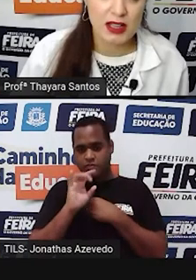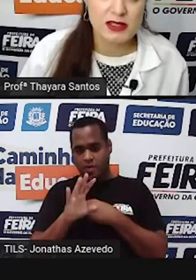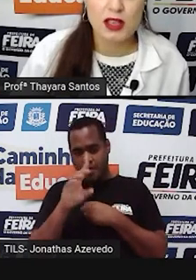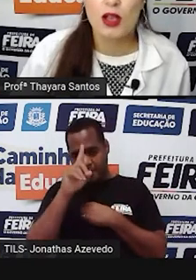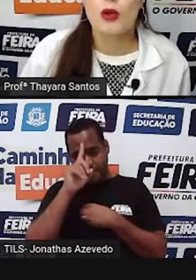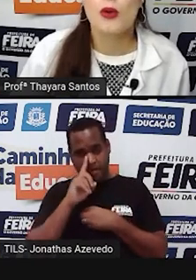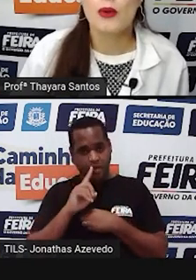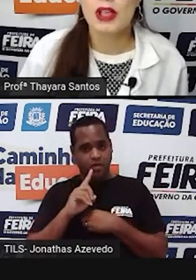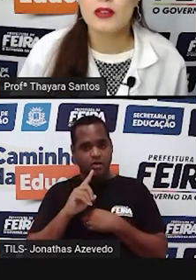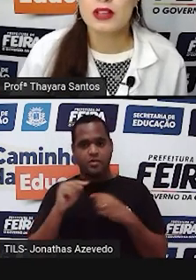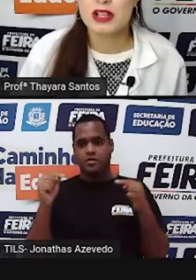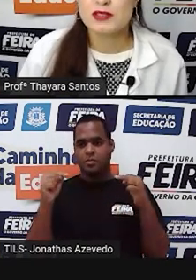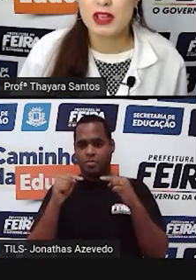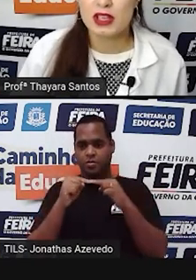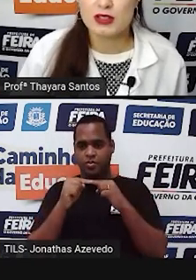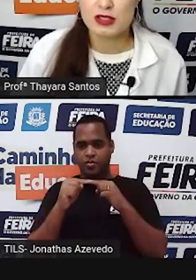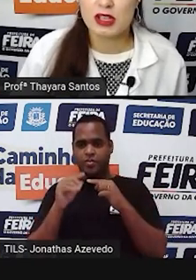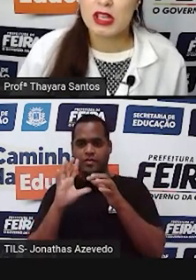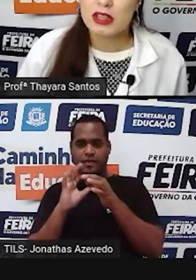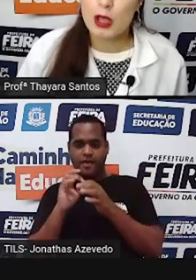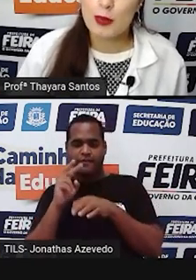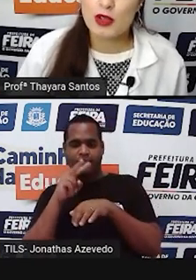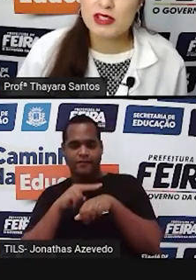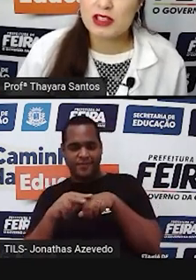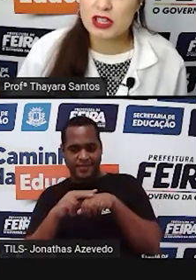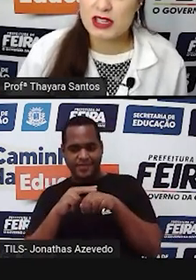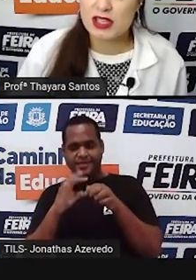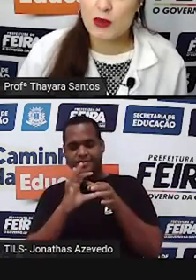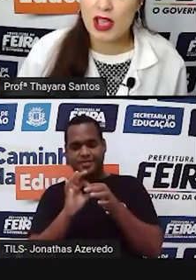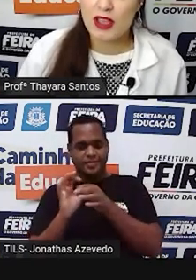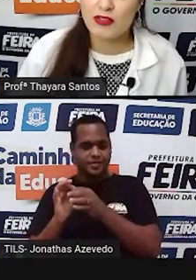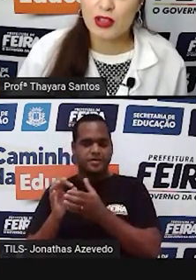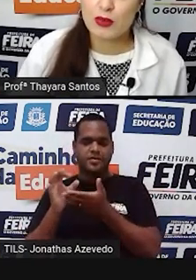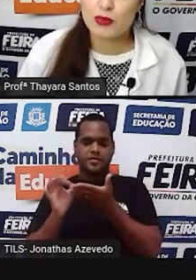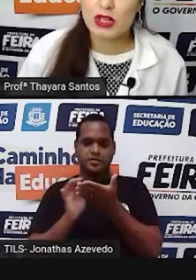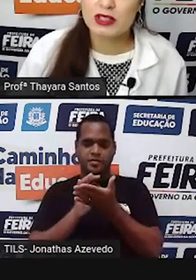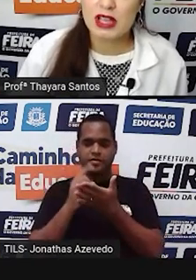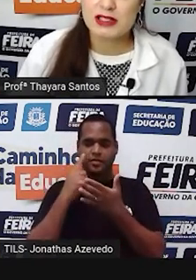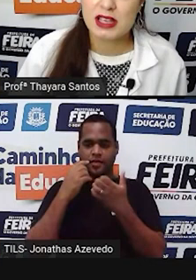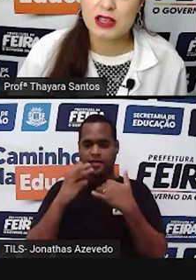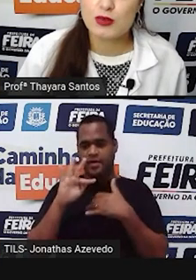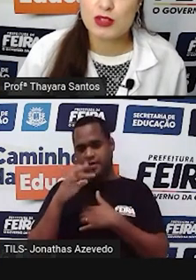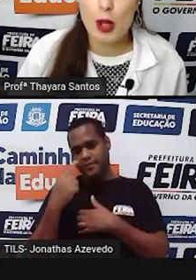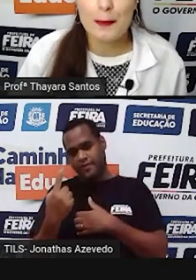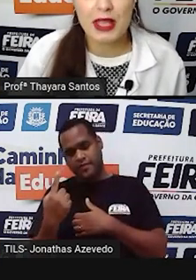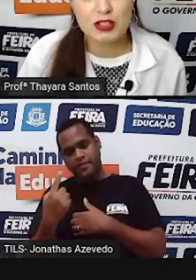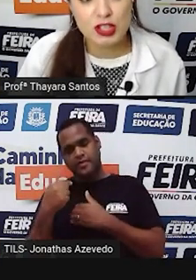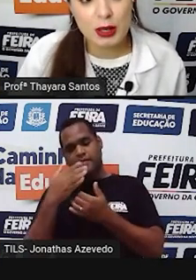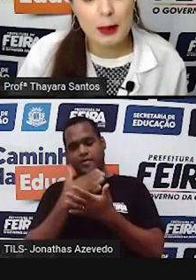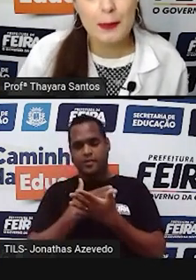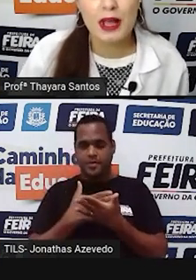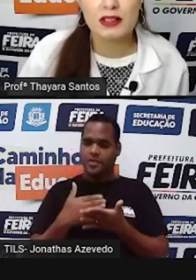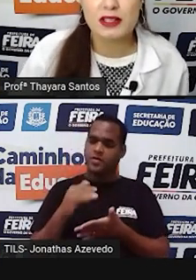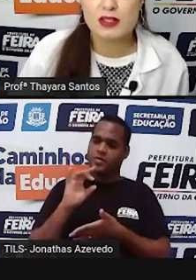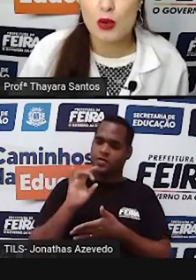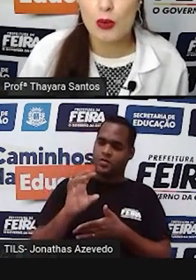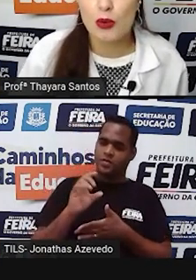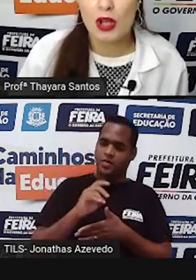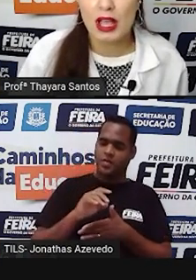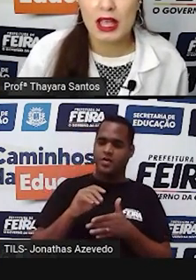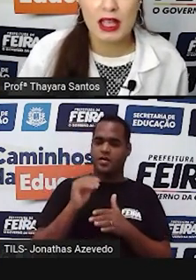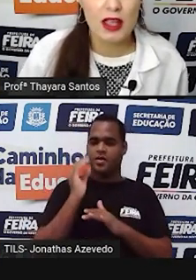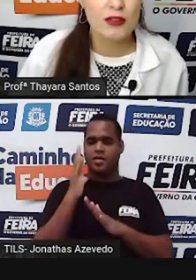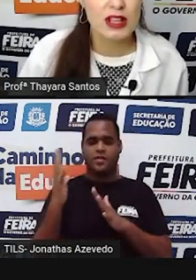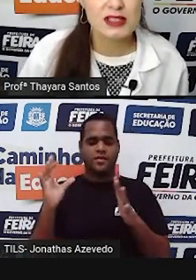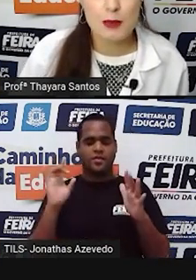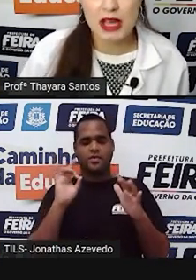amarelas com ervilhas verdes. Depois, na geração F1, nasceram somente plantas com